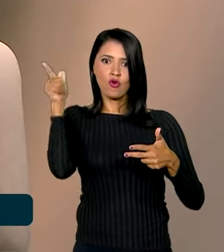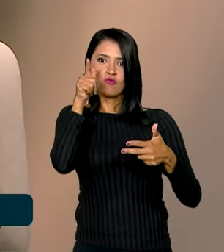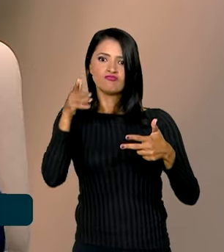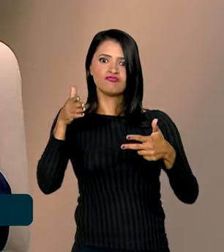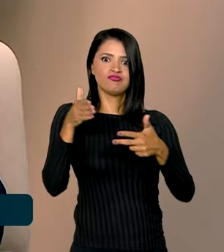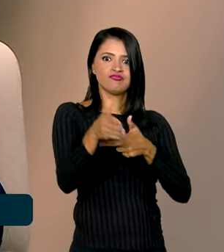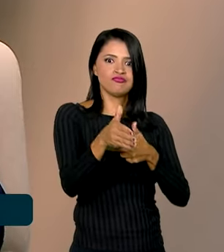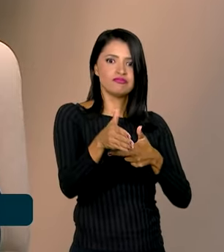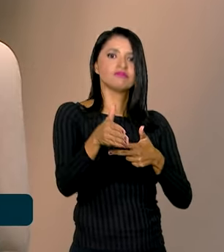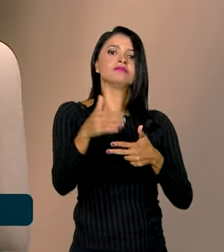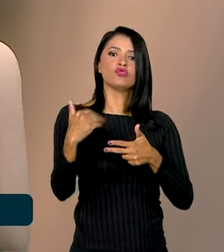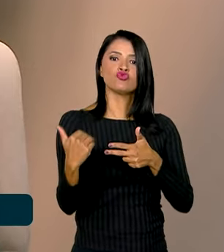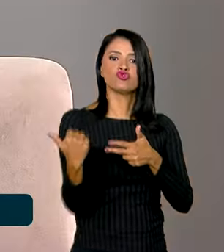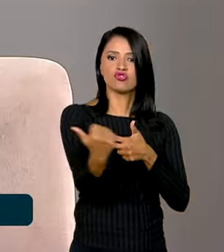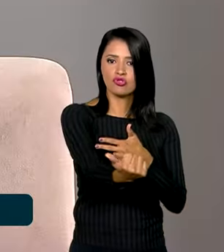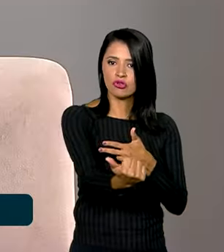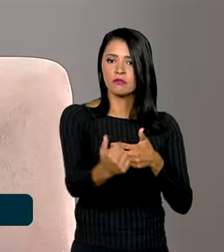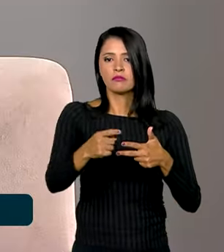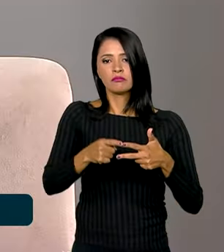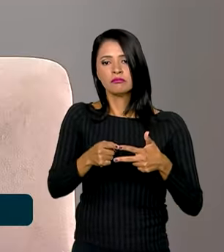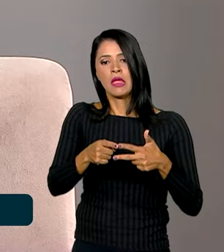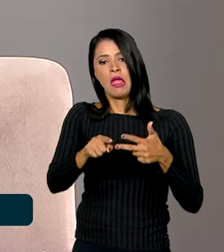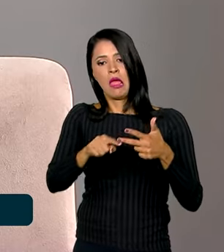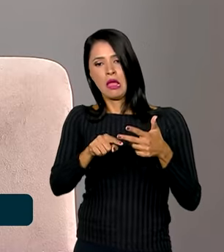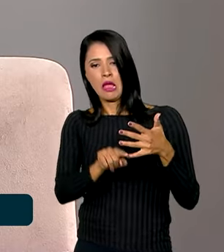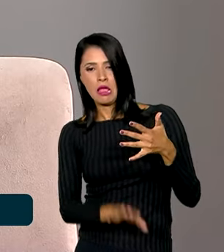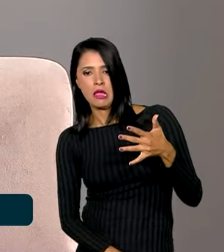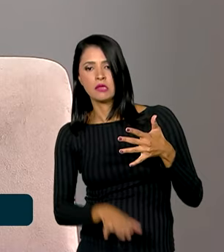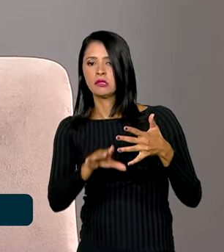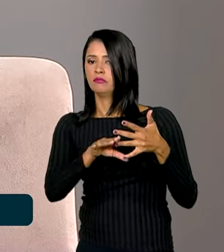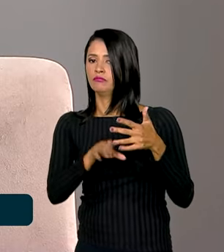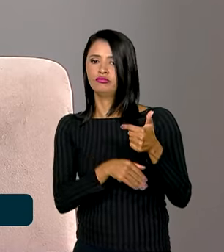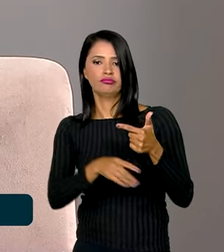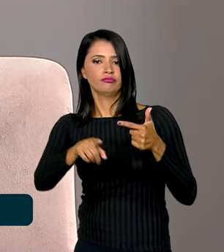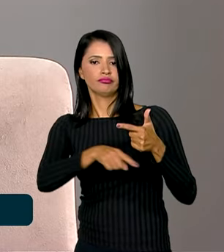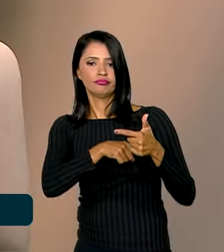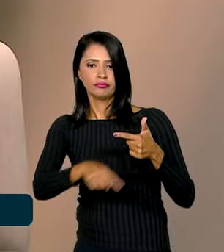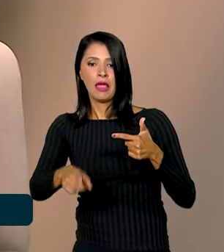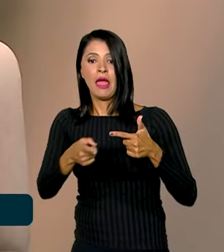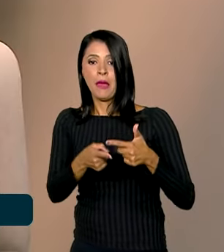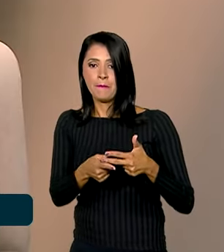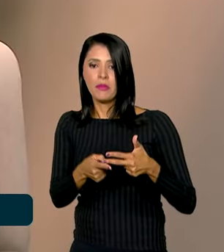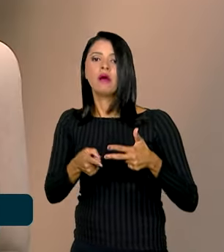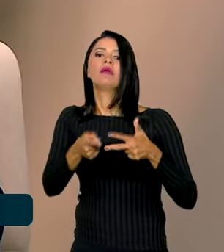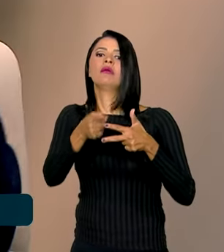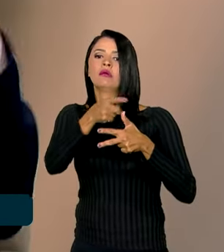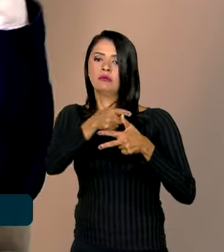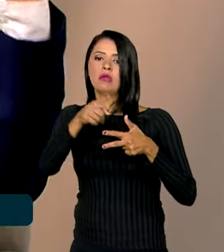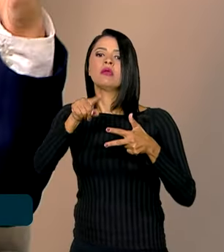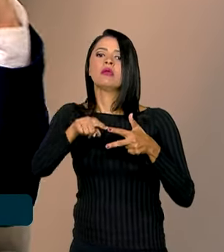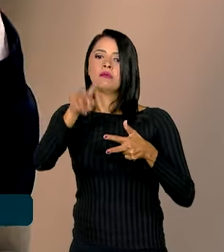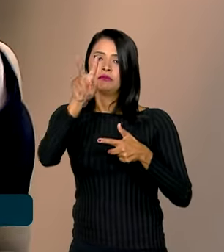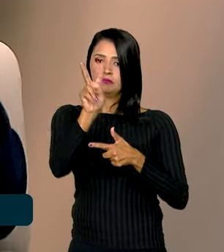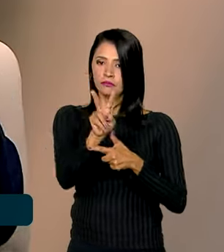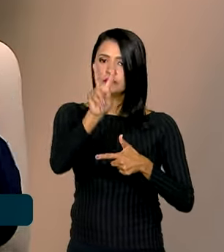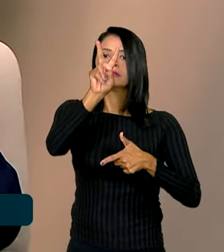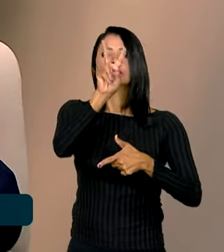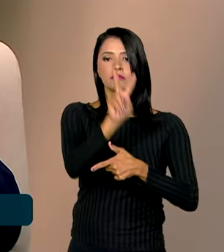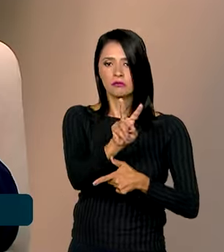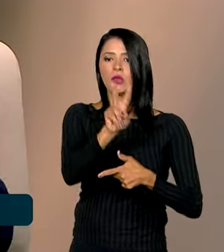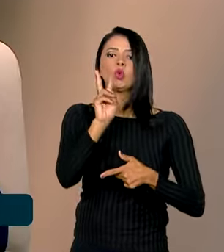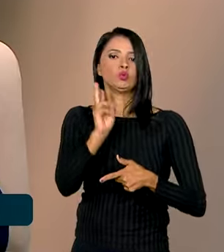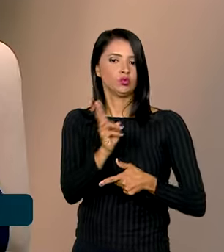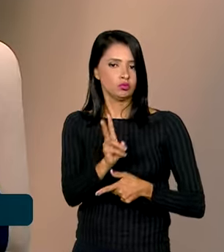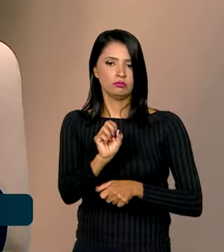O que acontece? As demais opções passam a ser descartadas, mas ela continua fazendo parte do cadastro de reserva da primeira e da segunda